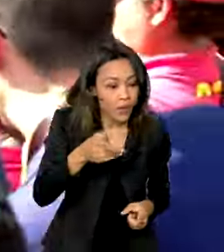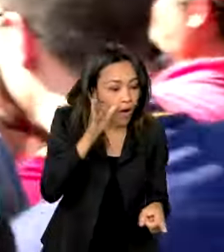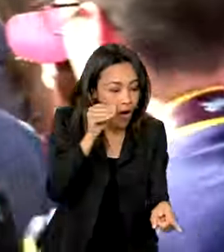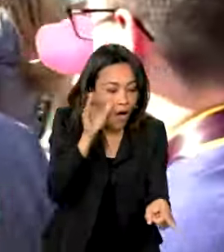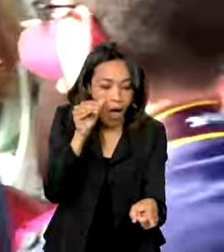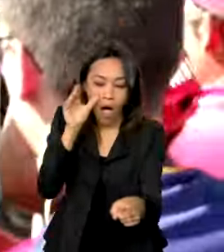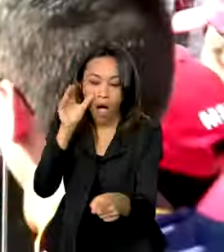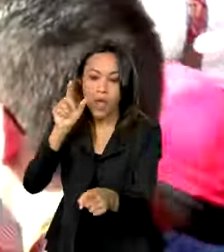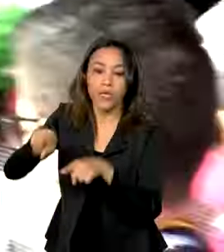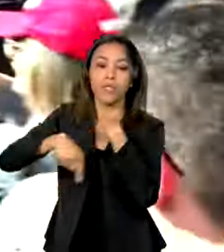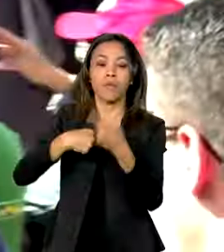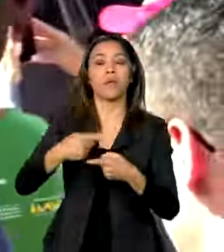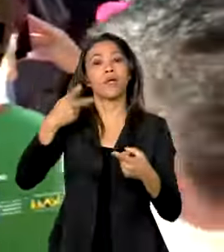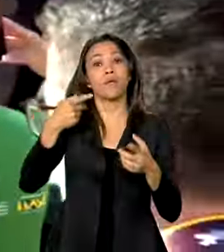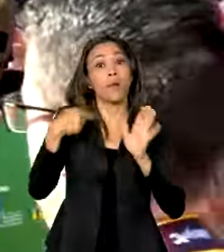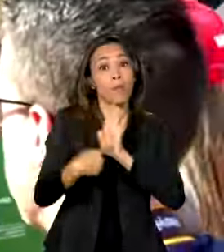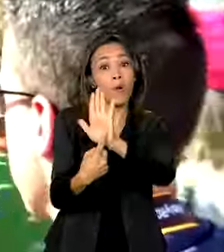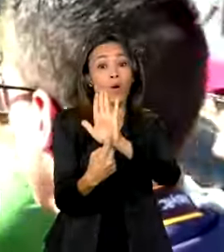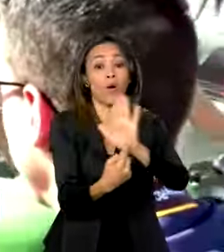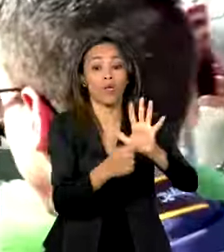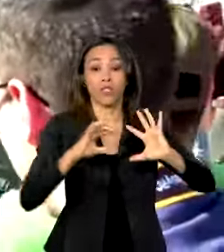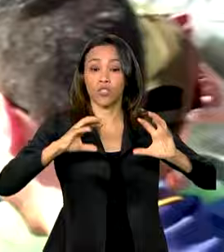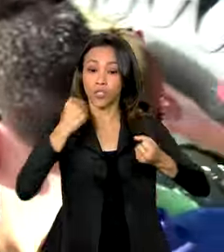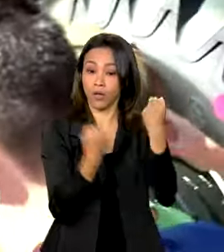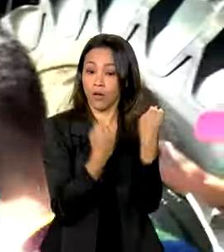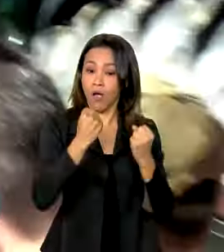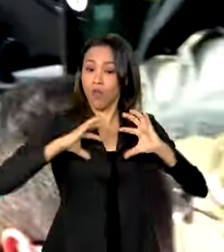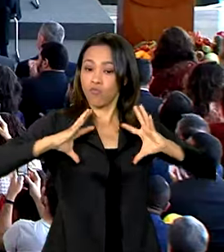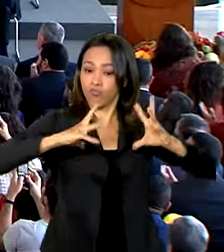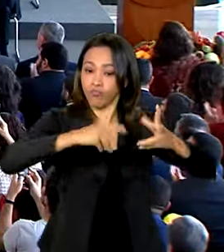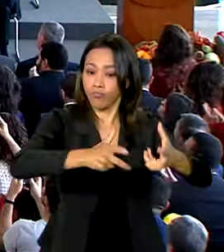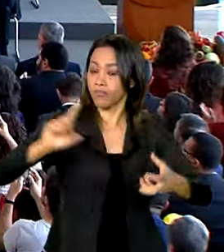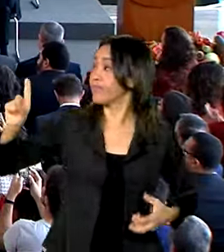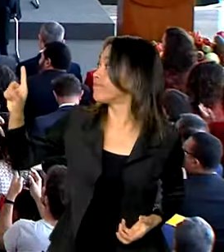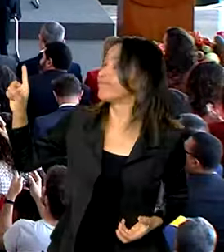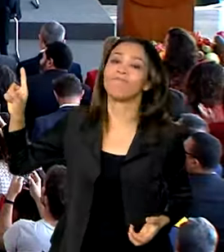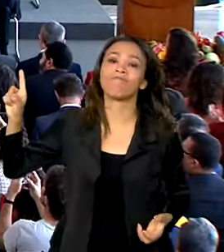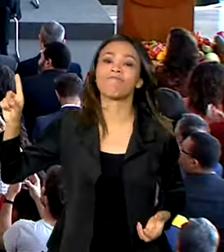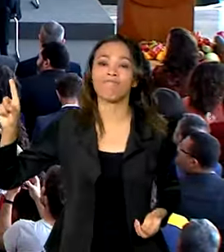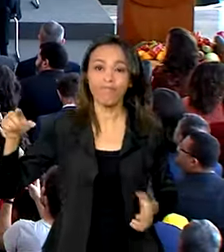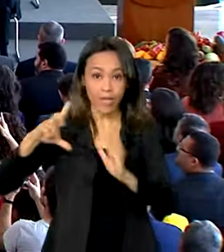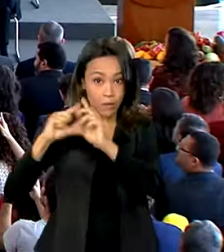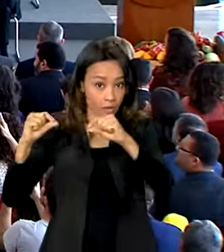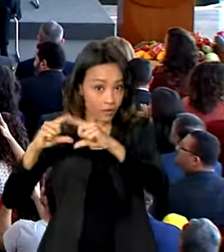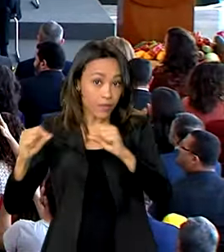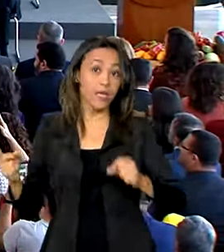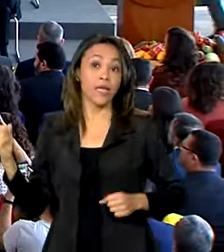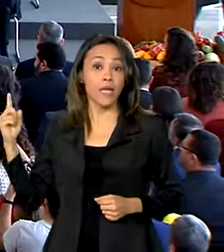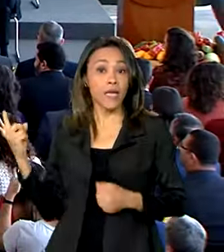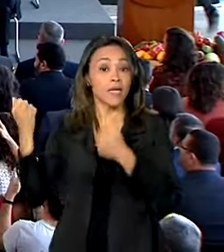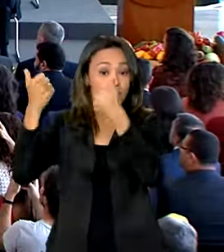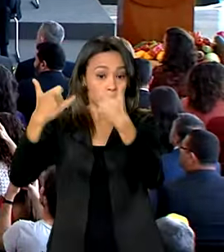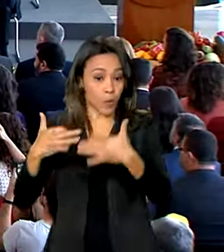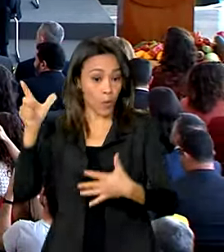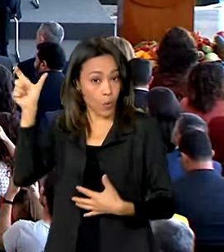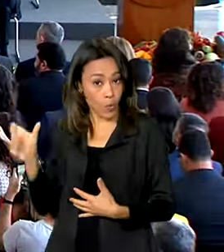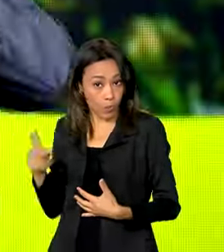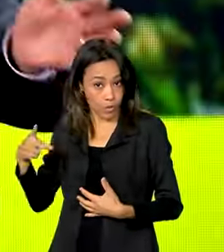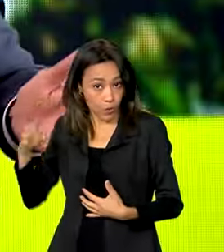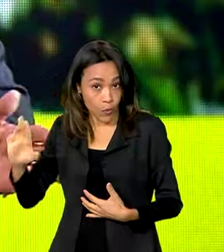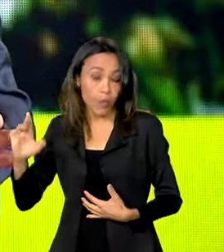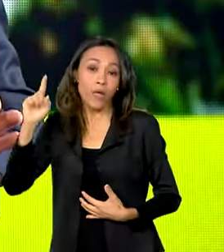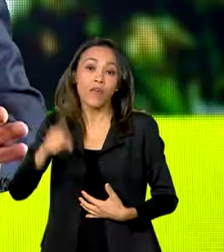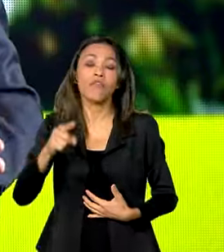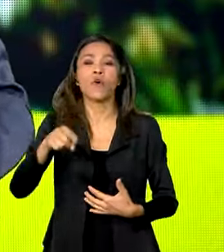exposição de máquinas para pequenas propriedades, na Praça dos Três Poderes. Lula ressaltou que o plano foi criado de forma